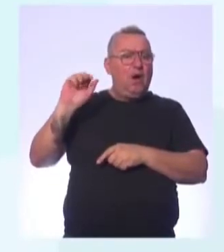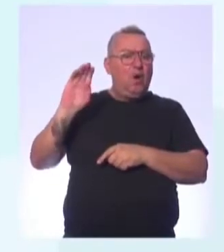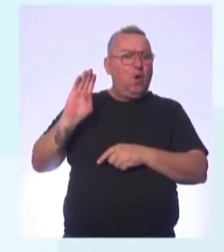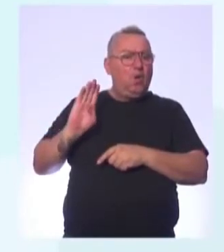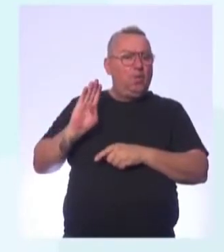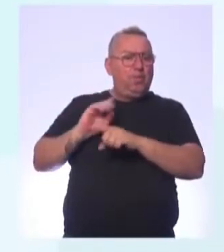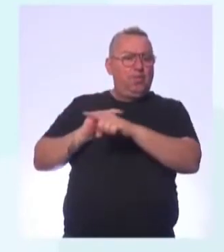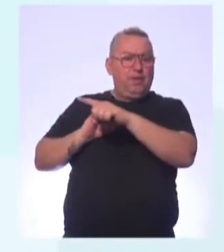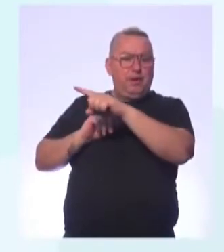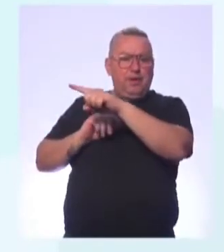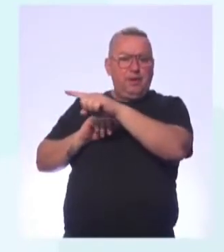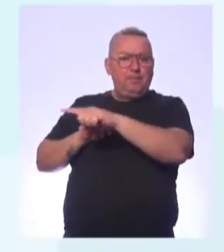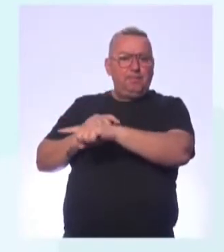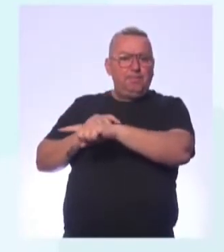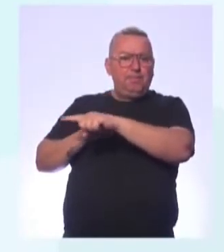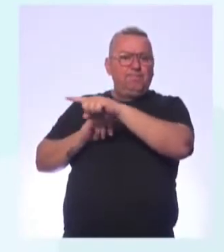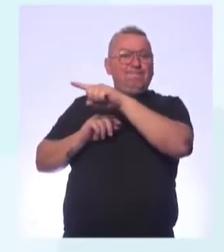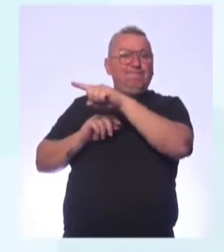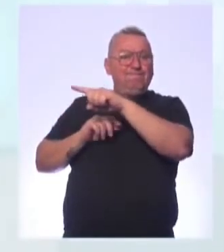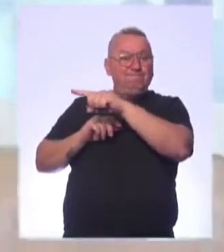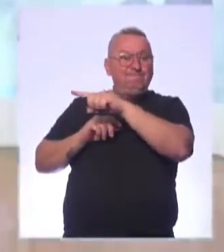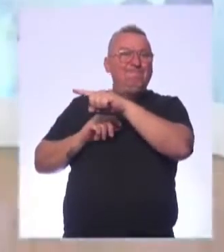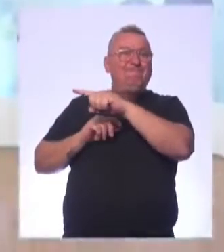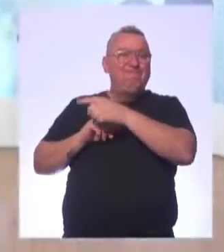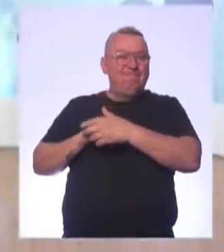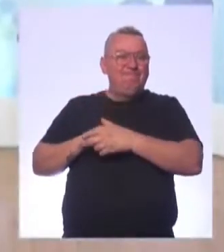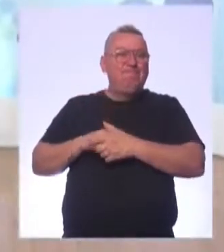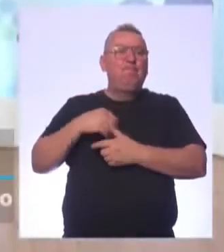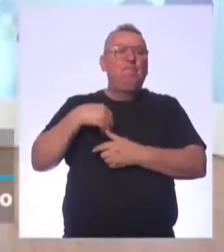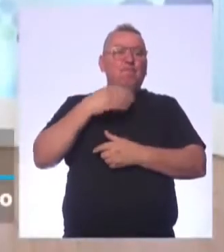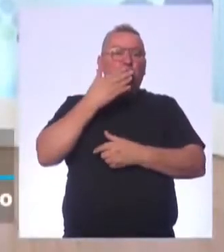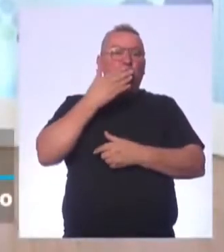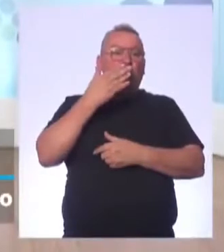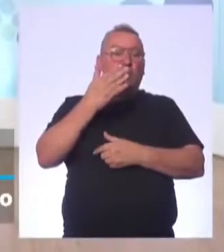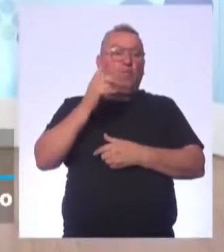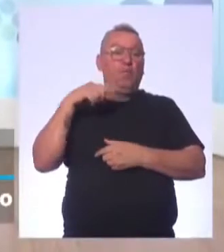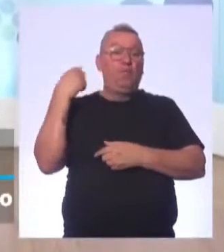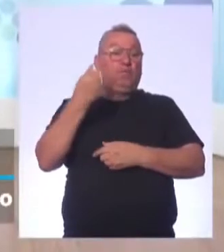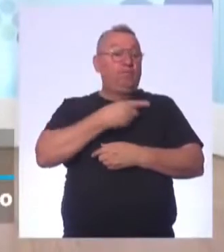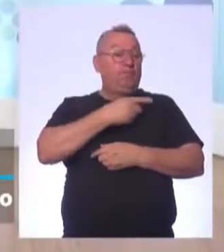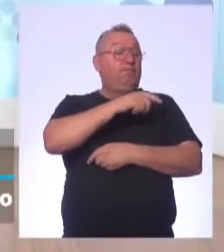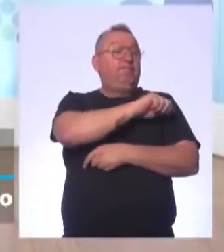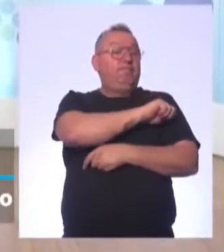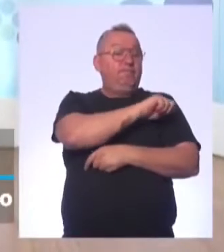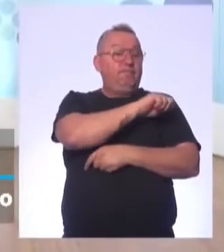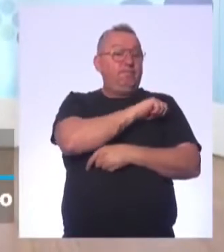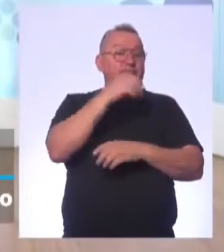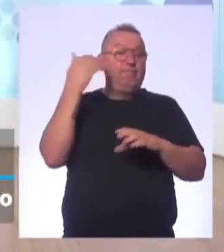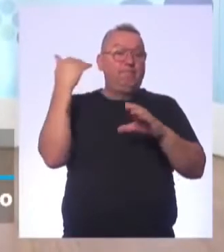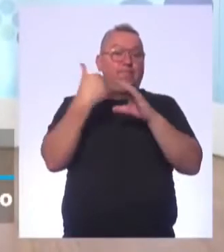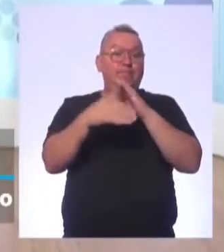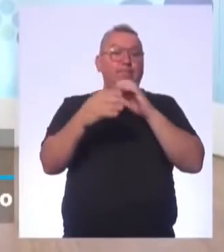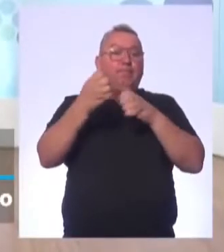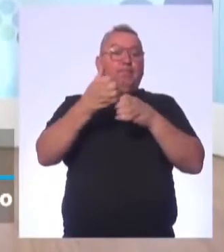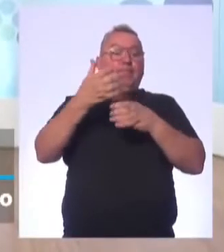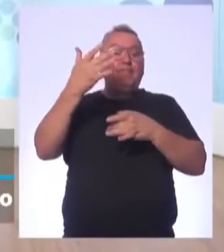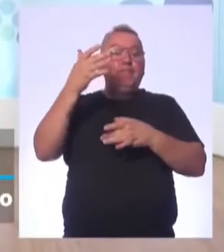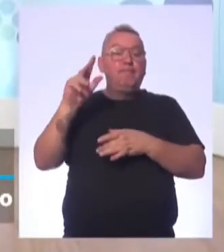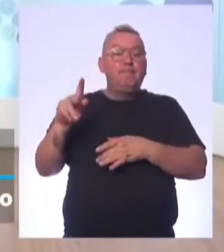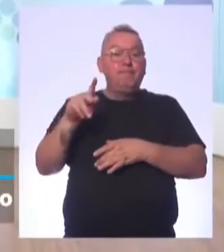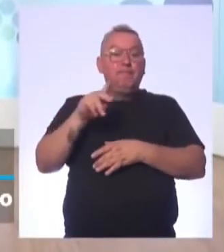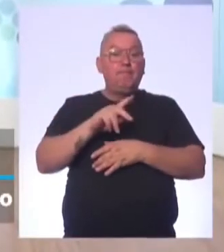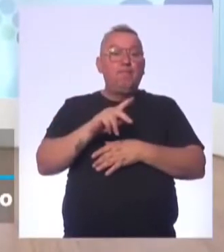de invasão ao territorial? Então, vou pedir para os nossos estudantes enviarem lá as mensagens para os seus